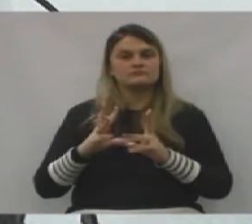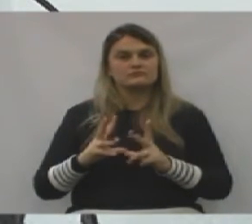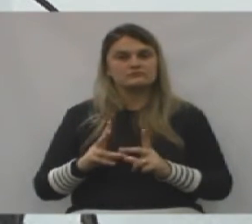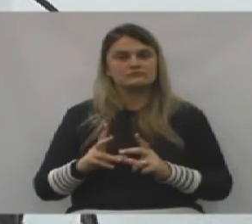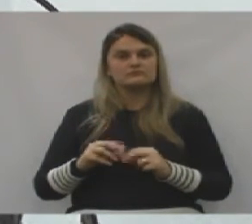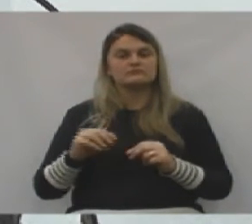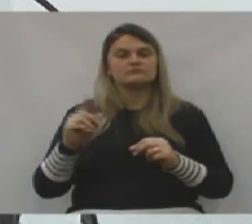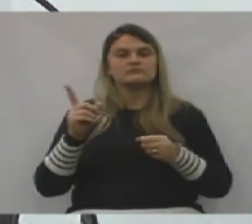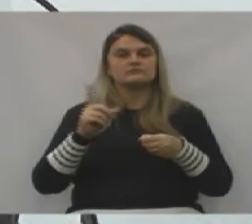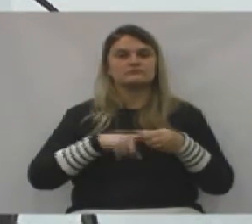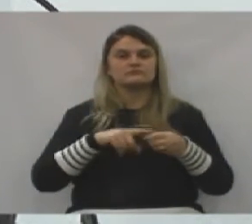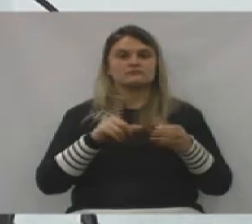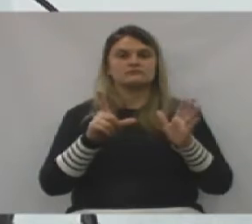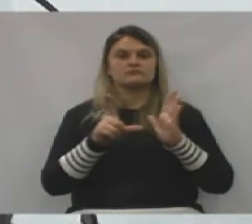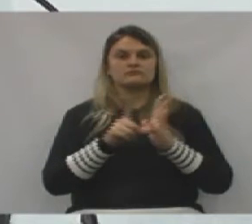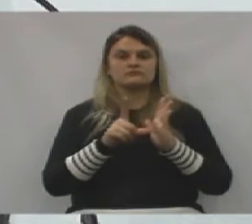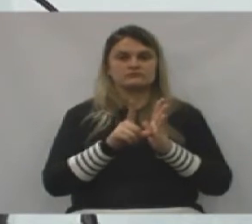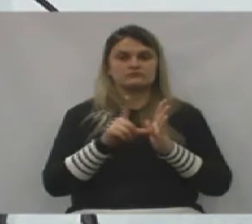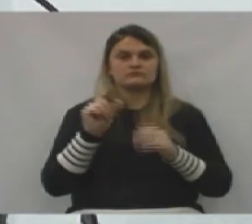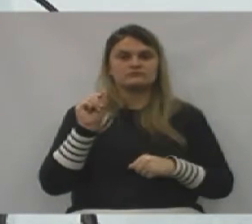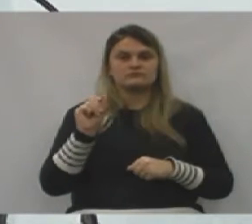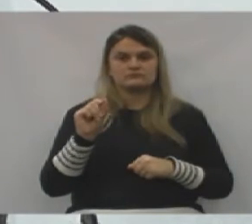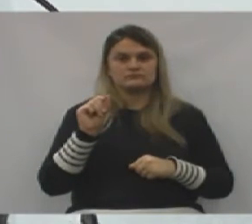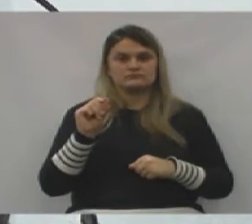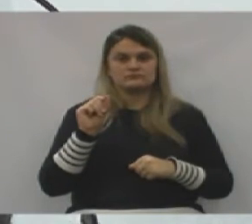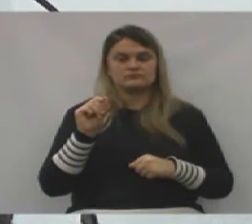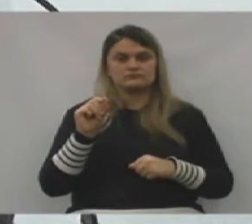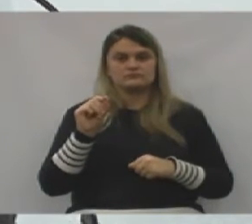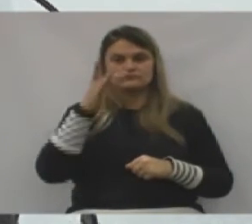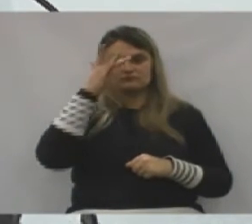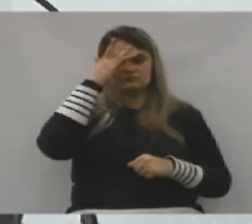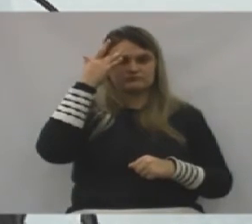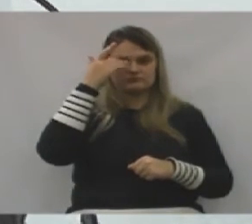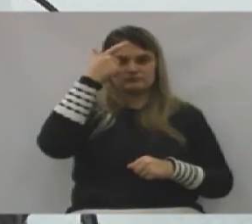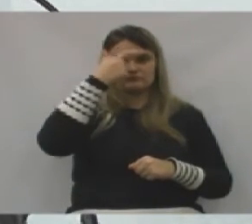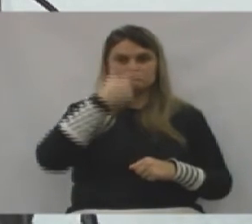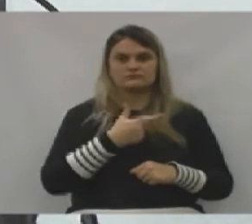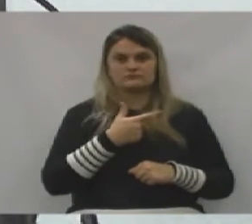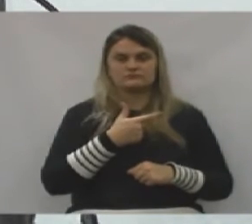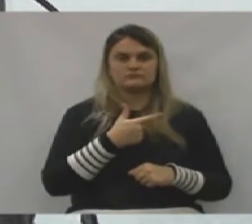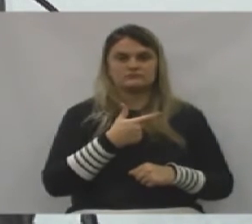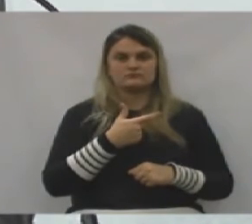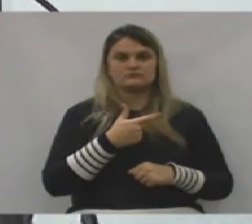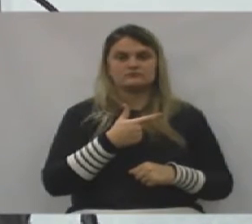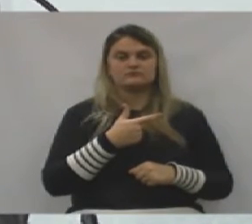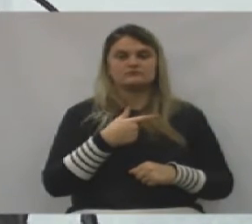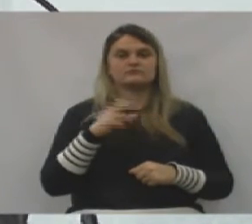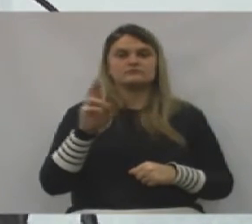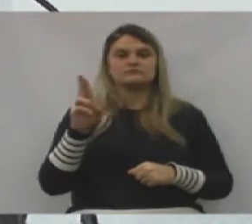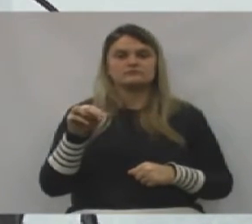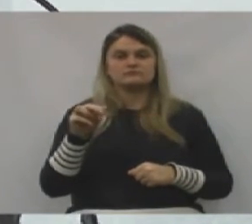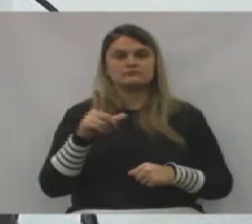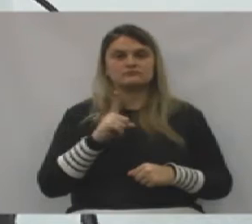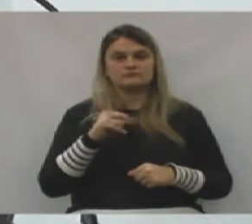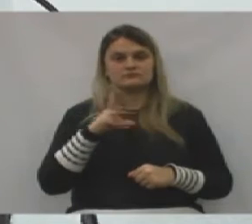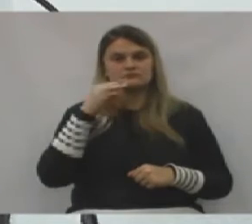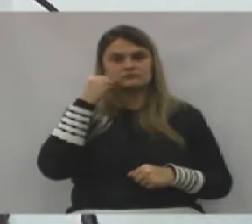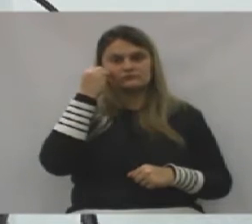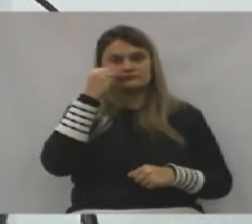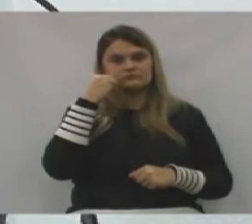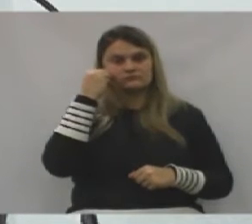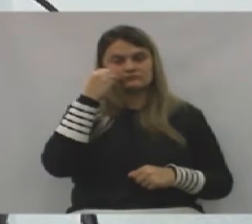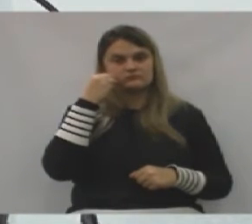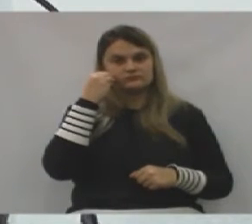os comerciantes, que a pessoa física, a pessoa jurídica, que nunca teve a oportunidade